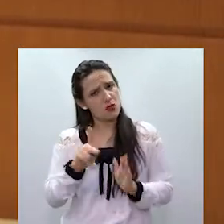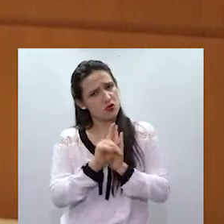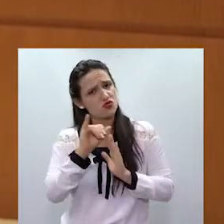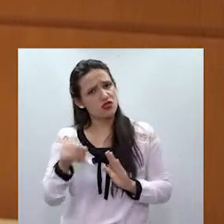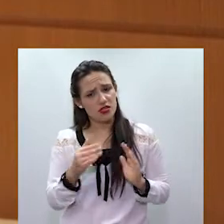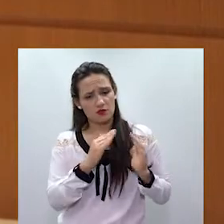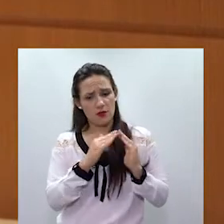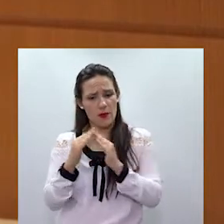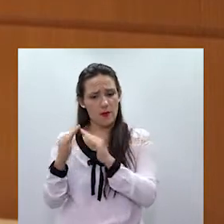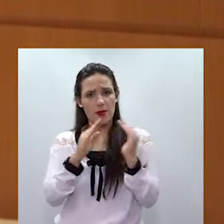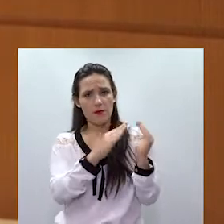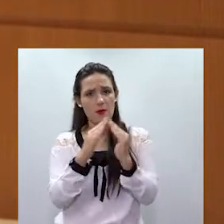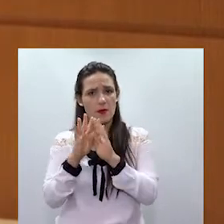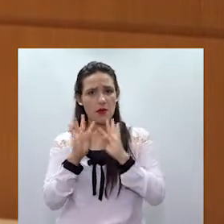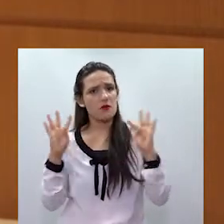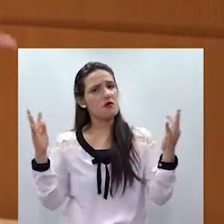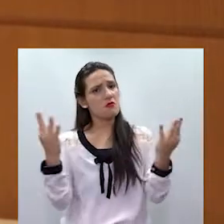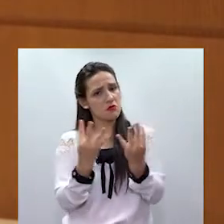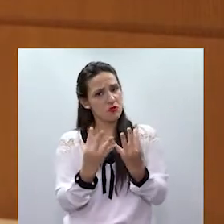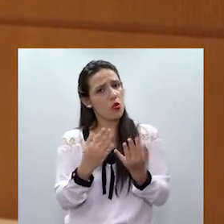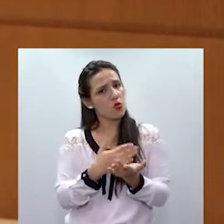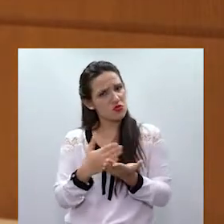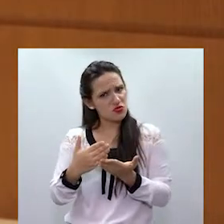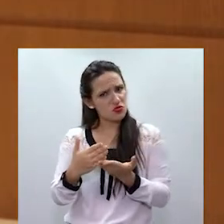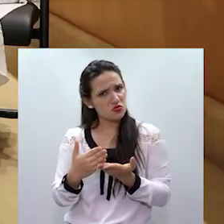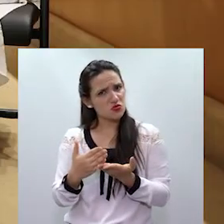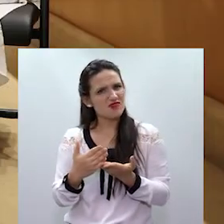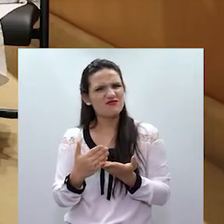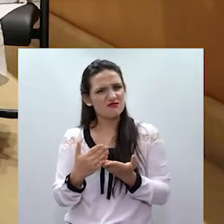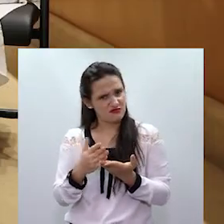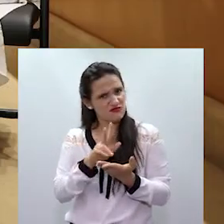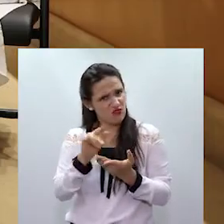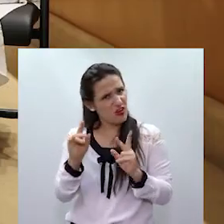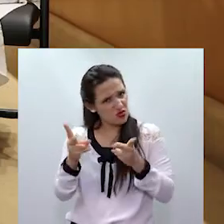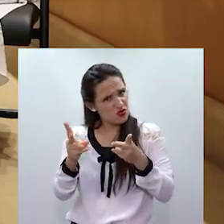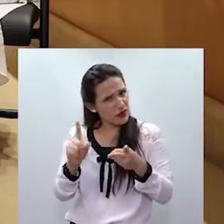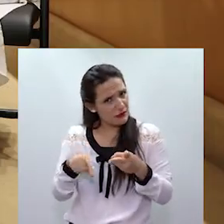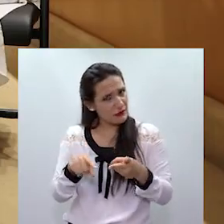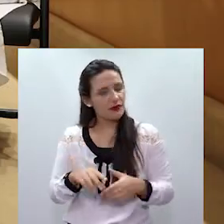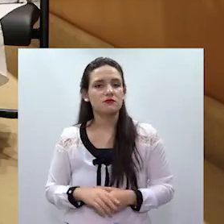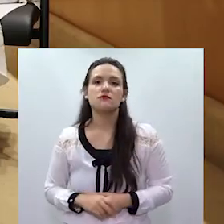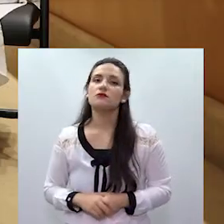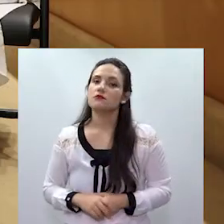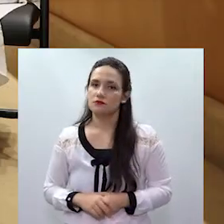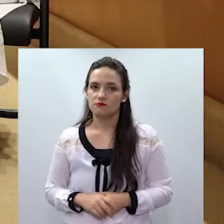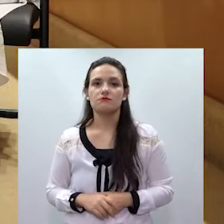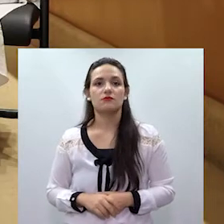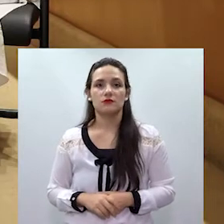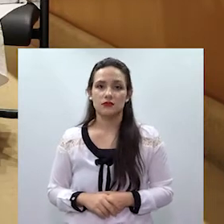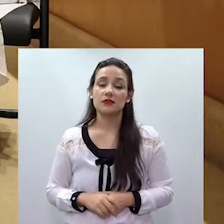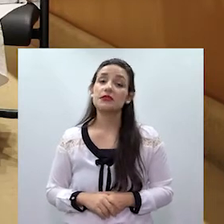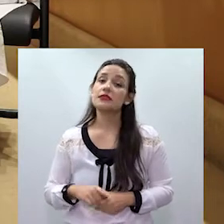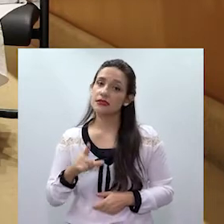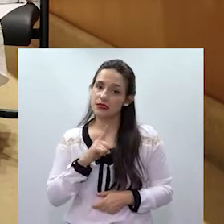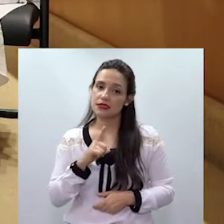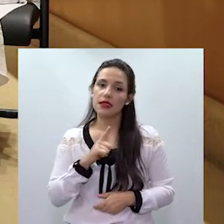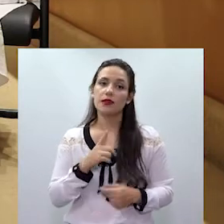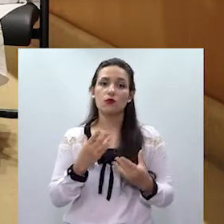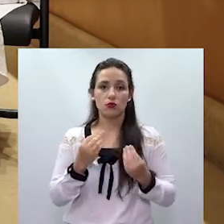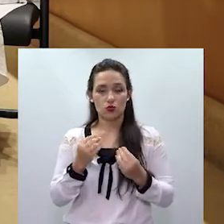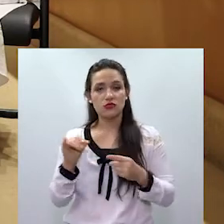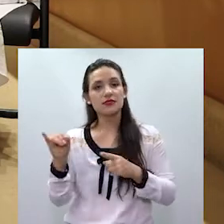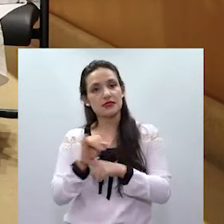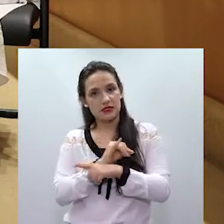deve permanecer, né? Surgiu num momento específico, mas... Várias ações o Tribunal de Justiça fez para esse momento